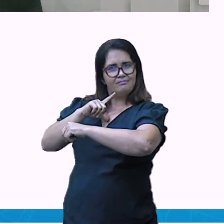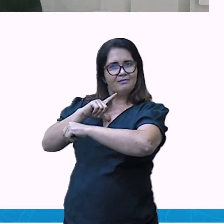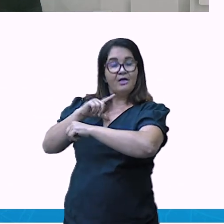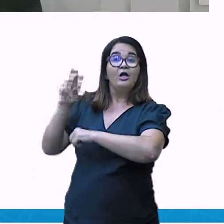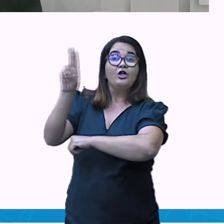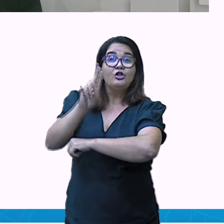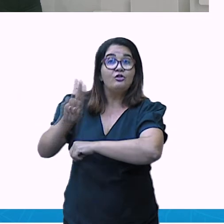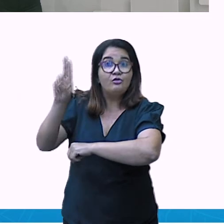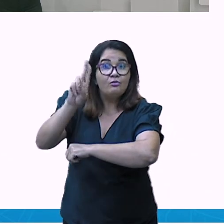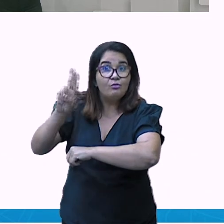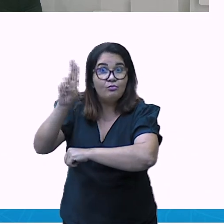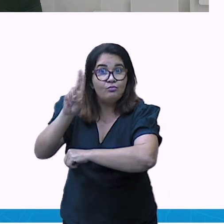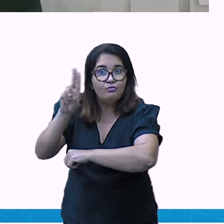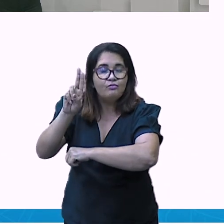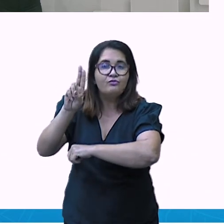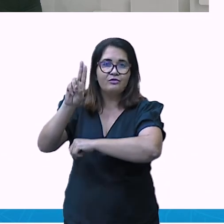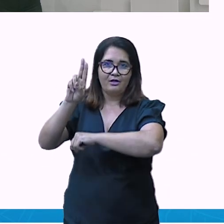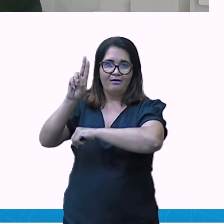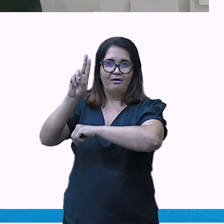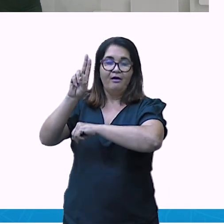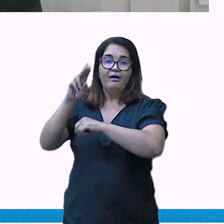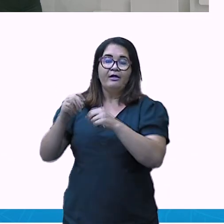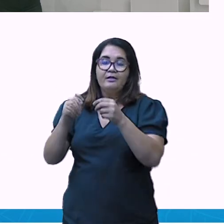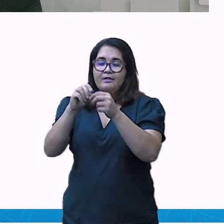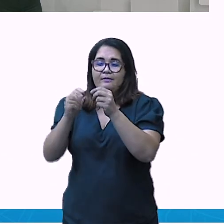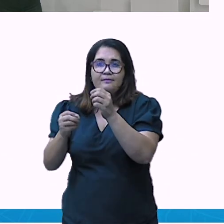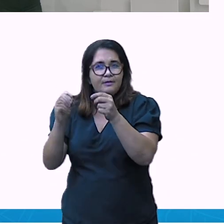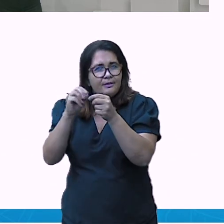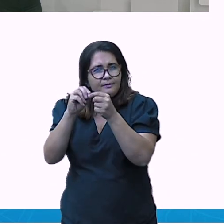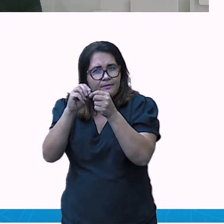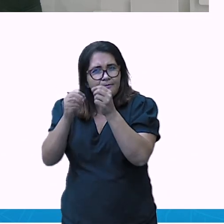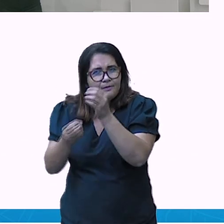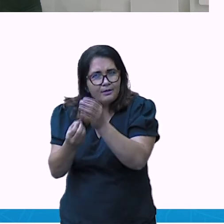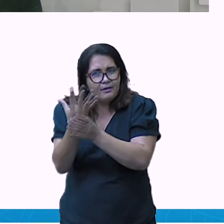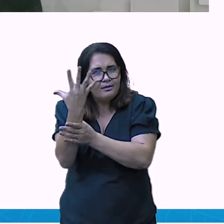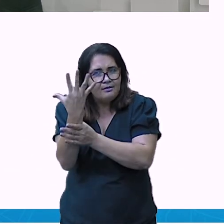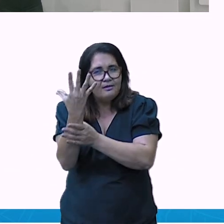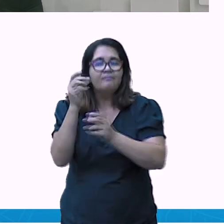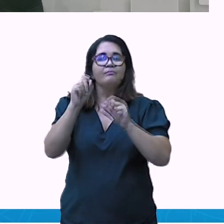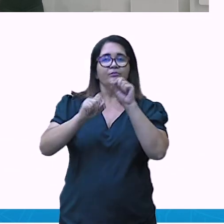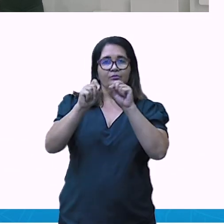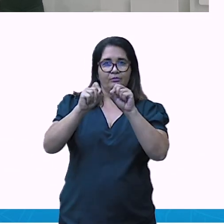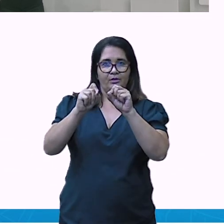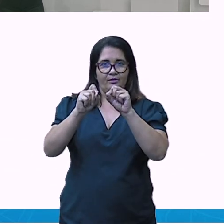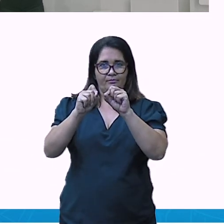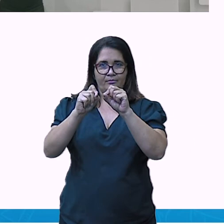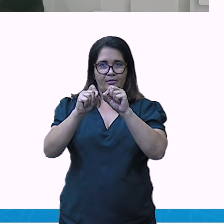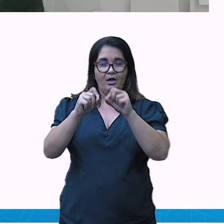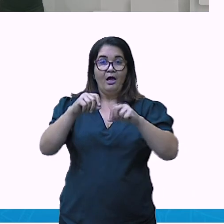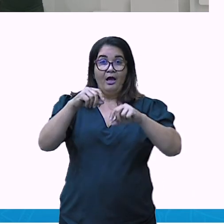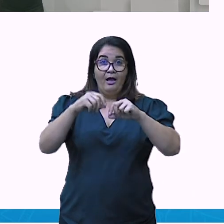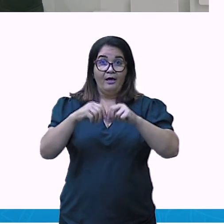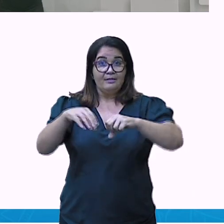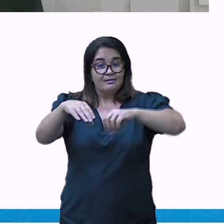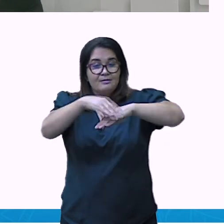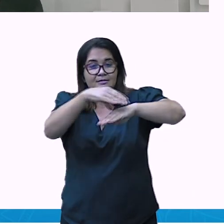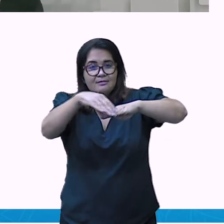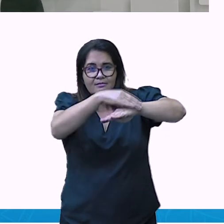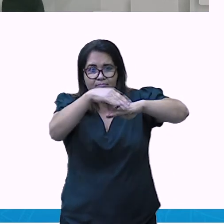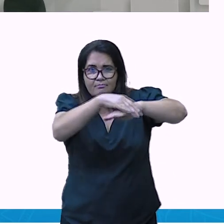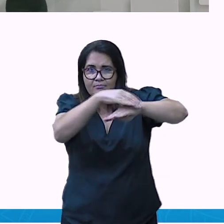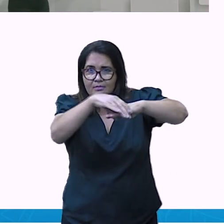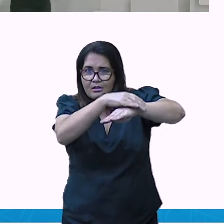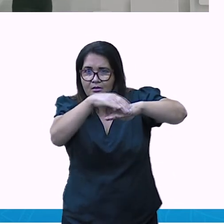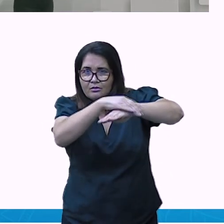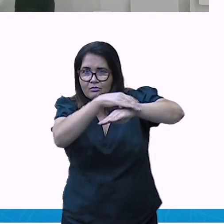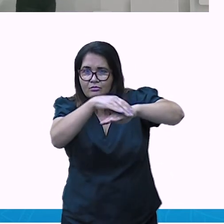à base de garrafas PET. Para cada calçado é utilizado 17 garrafas PET. Então